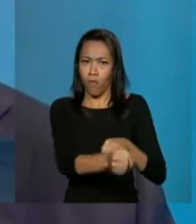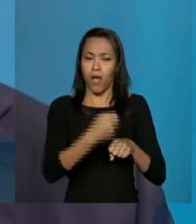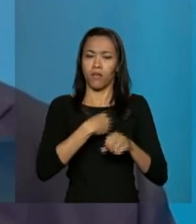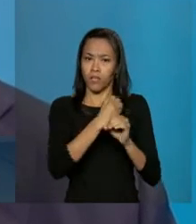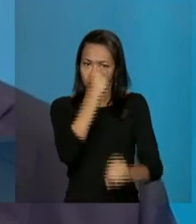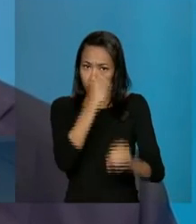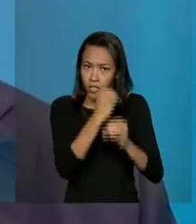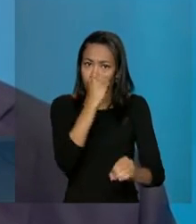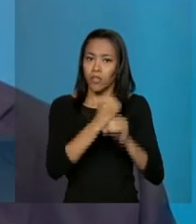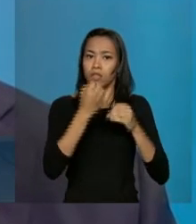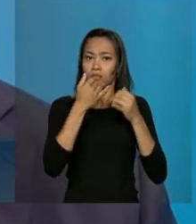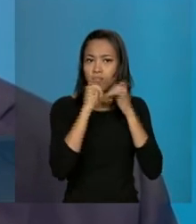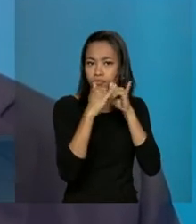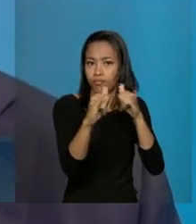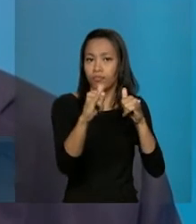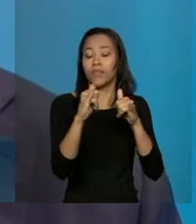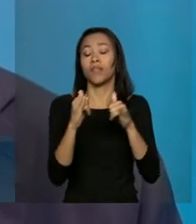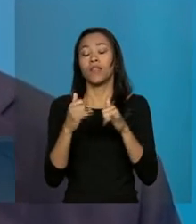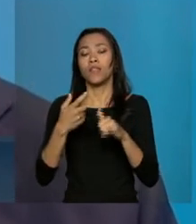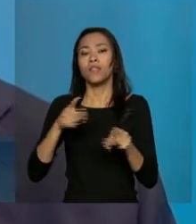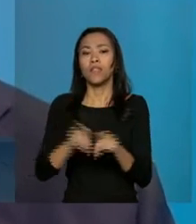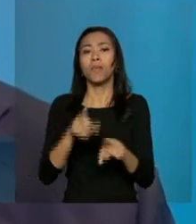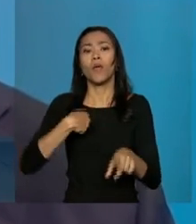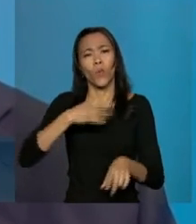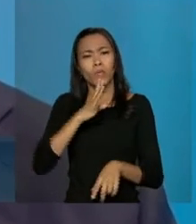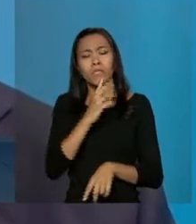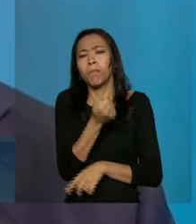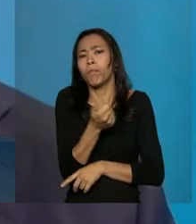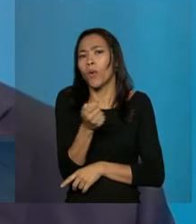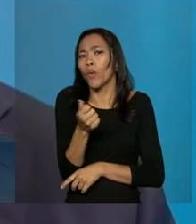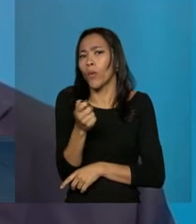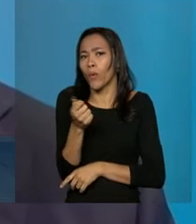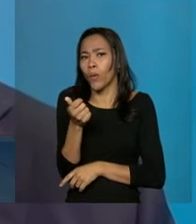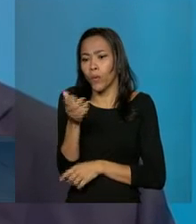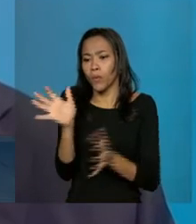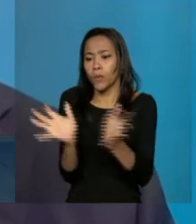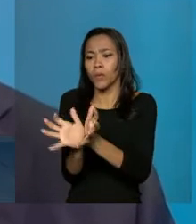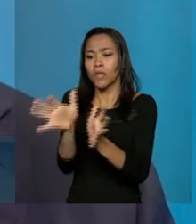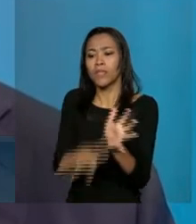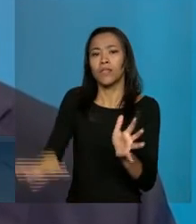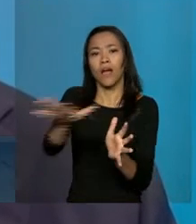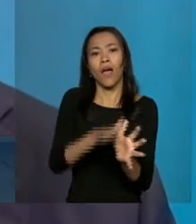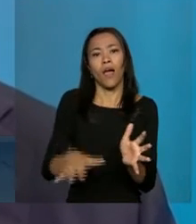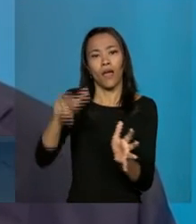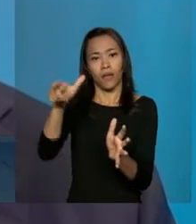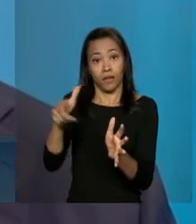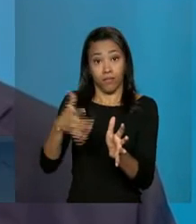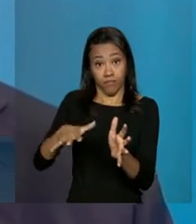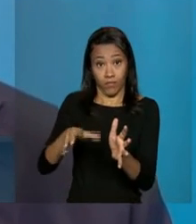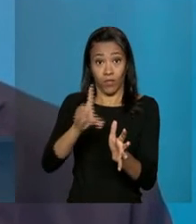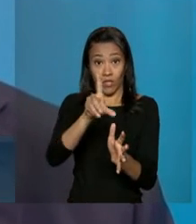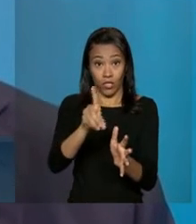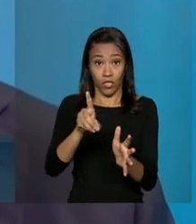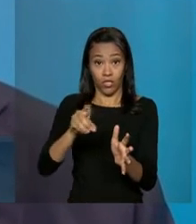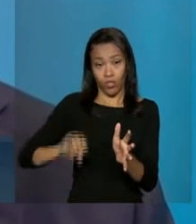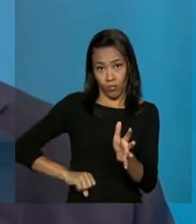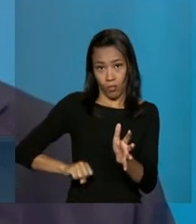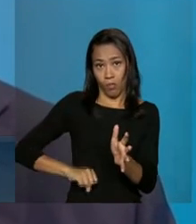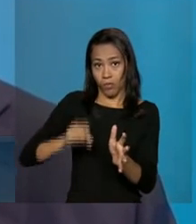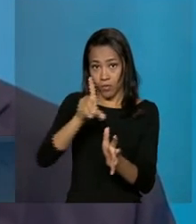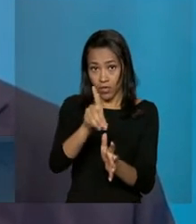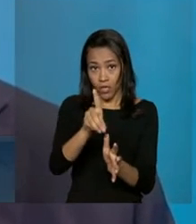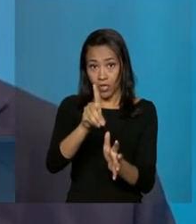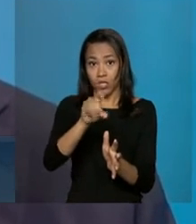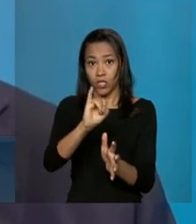elétrica e conhecia muito pouco do universo da diplomacia quando eu passei no concurso para